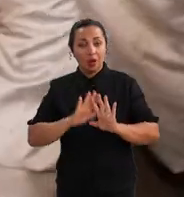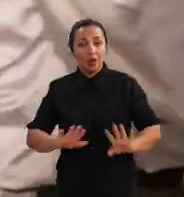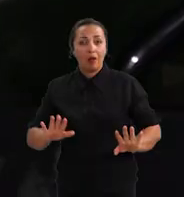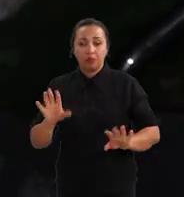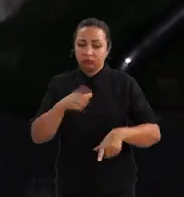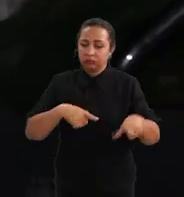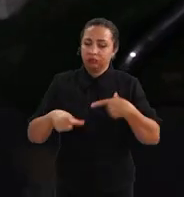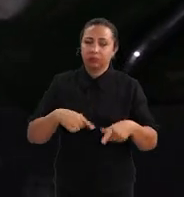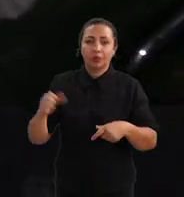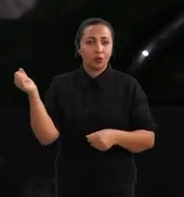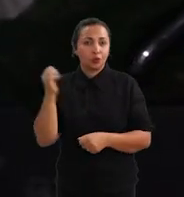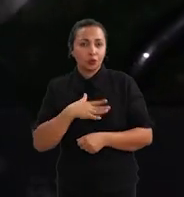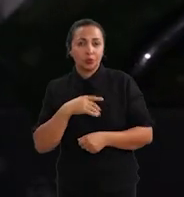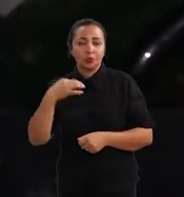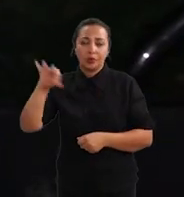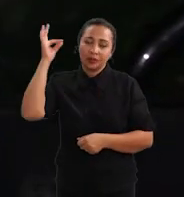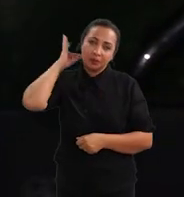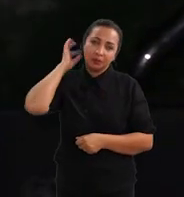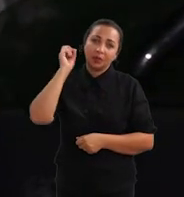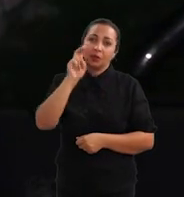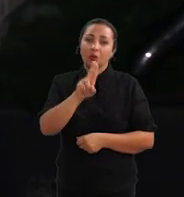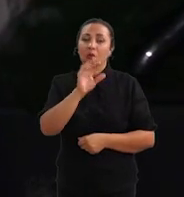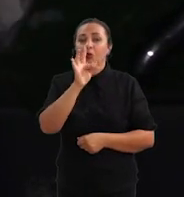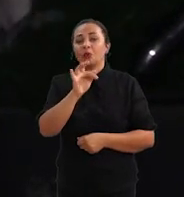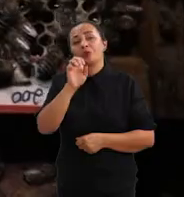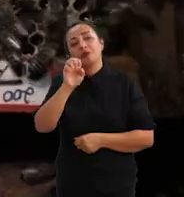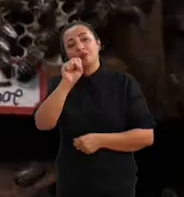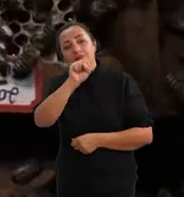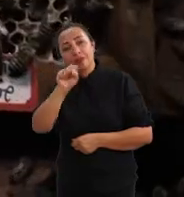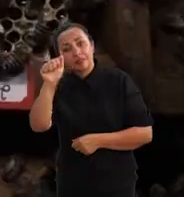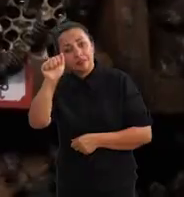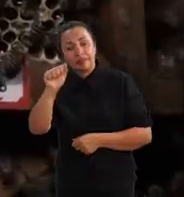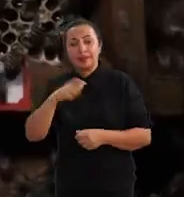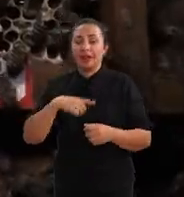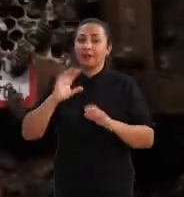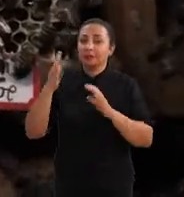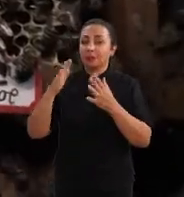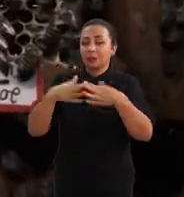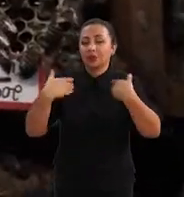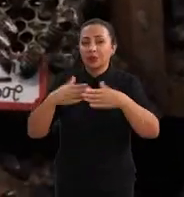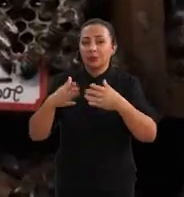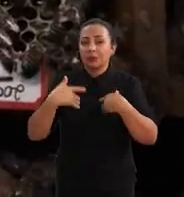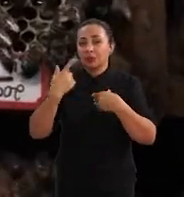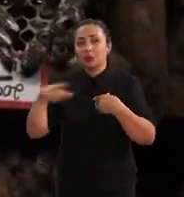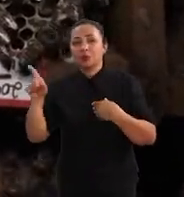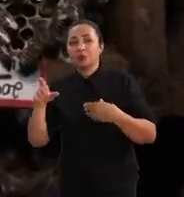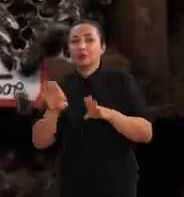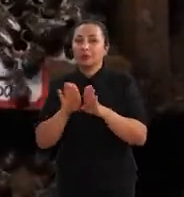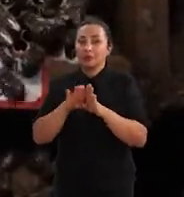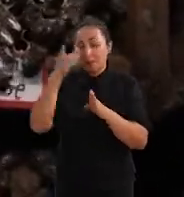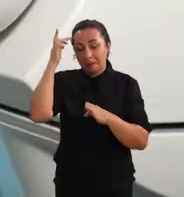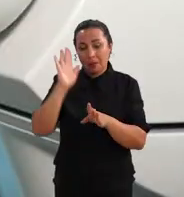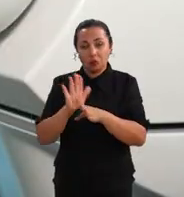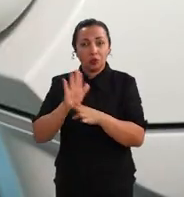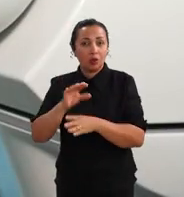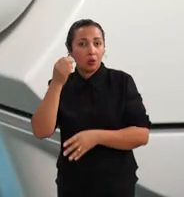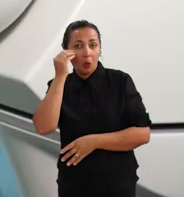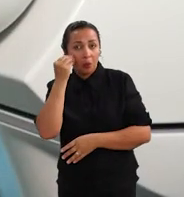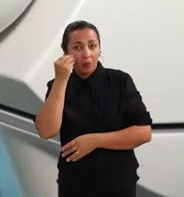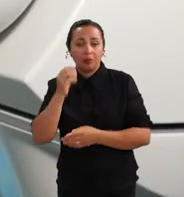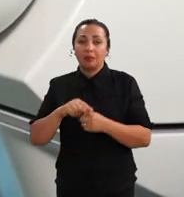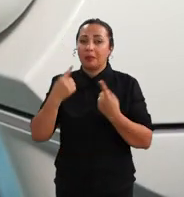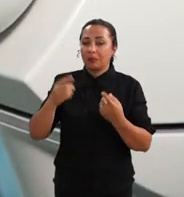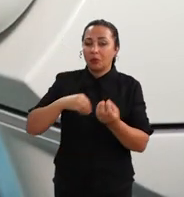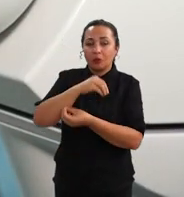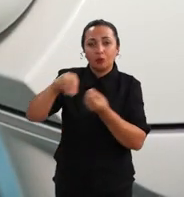trabalho de produção de novas abelhas na Fazenda da Alvença acontece por demanda externa e também para suprir os experimentos. Mas com